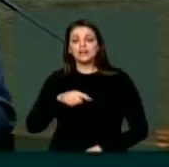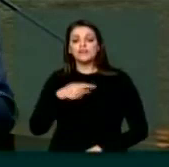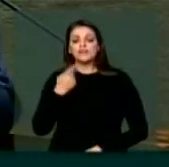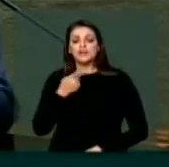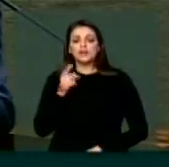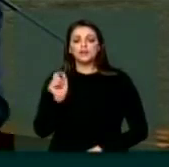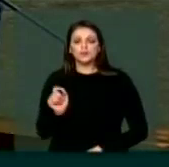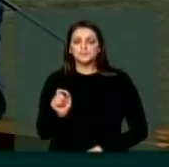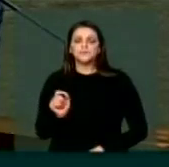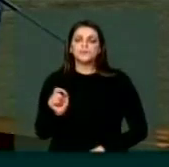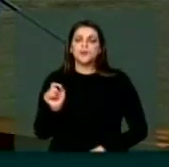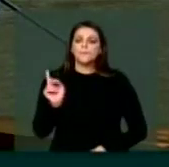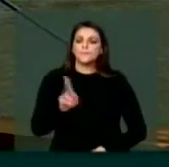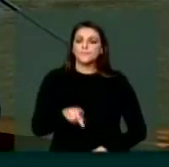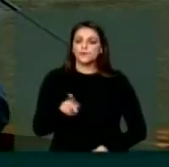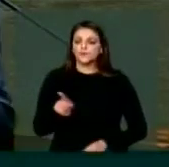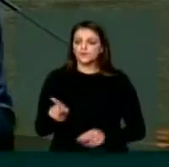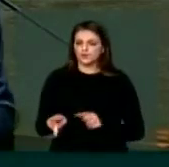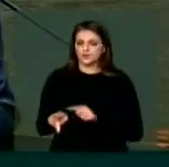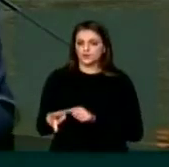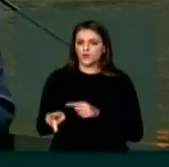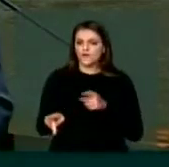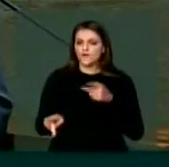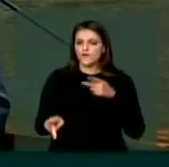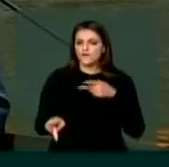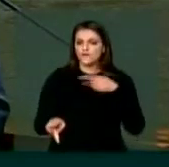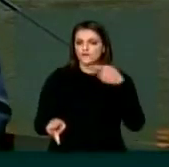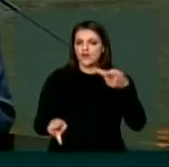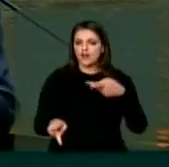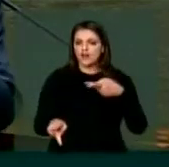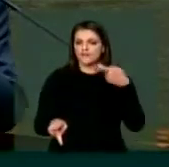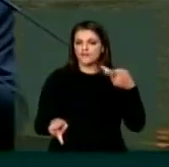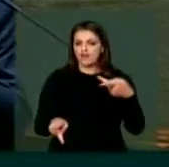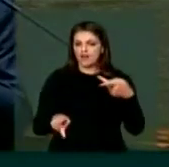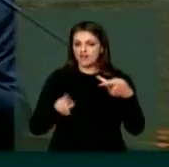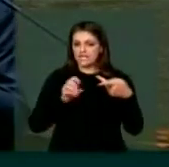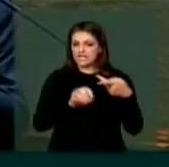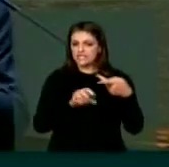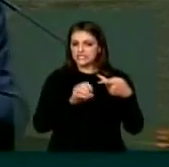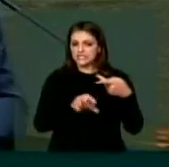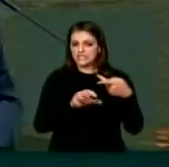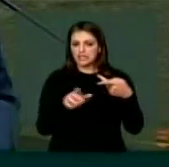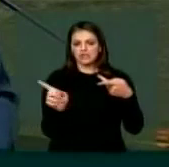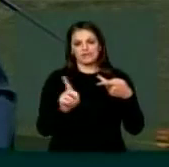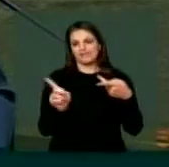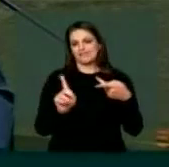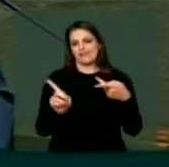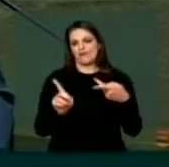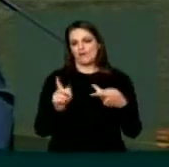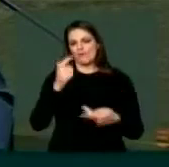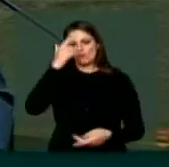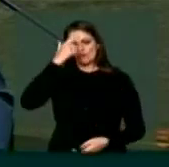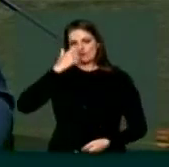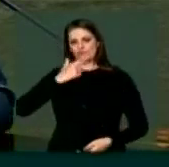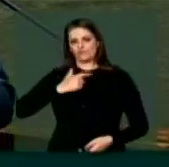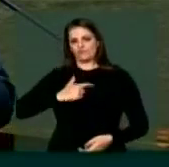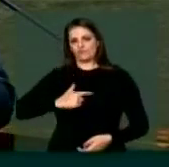professor não ensina o que diz, ele transmite o que é.